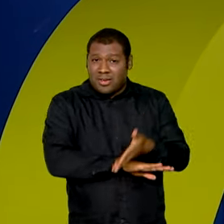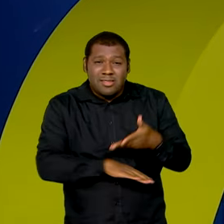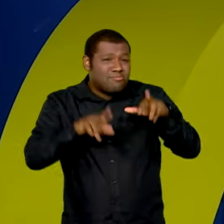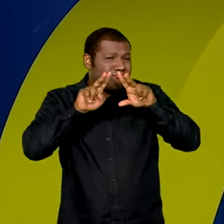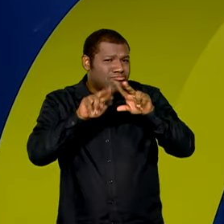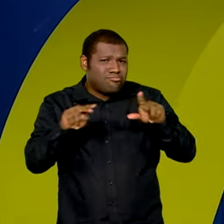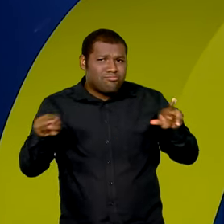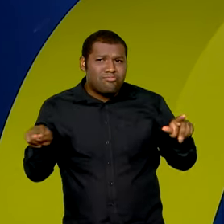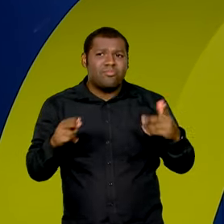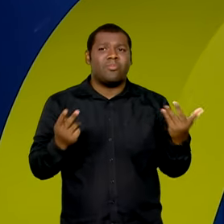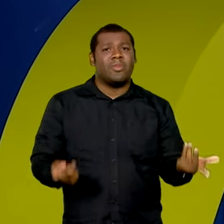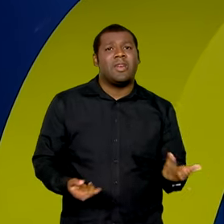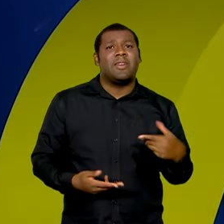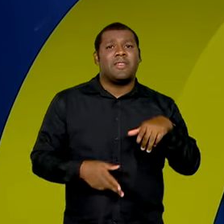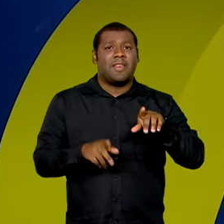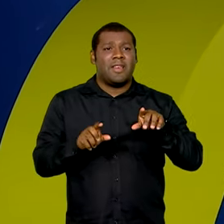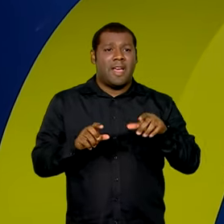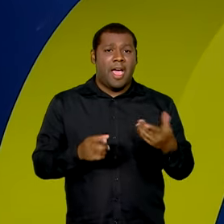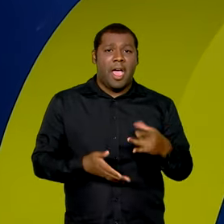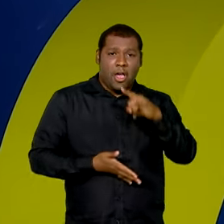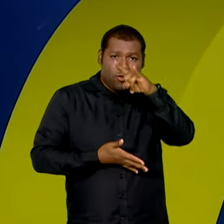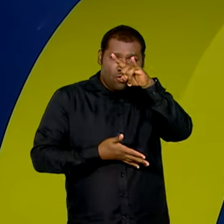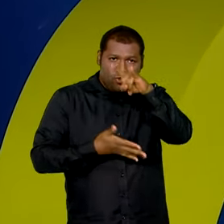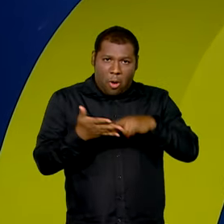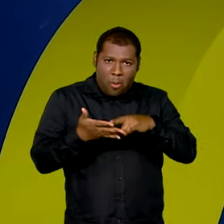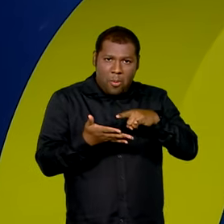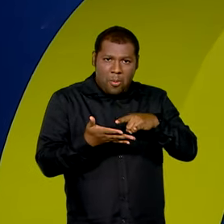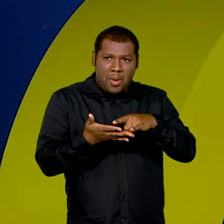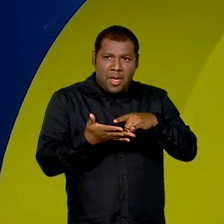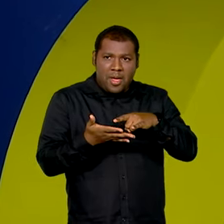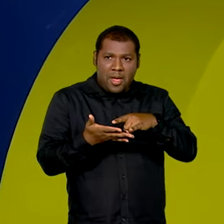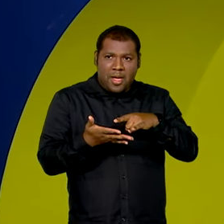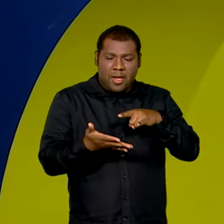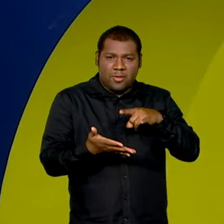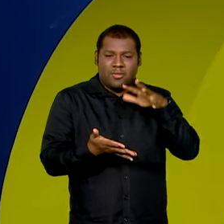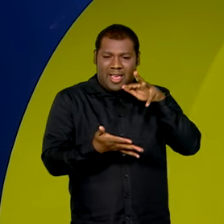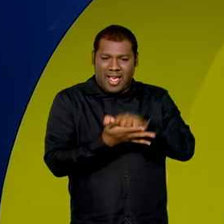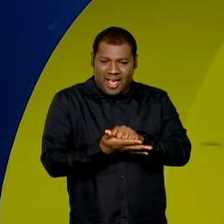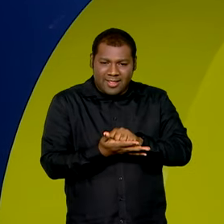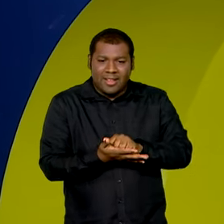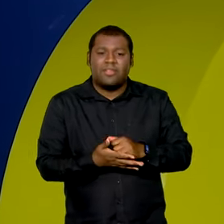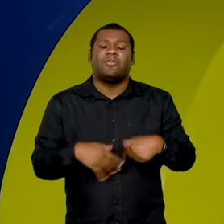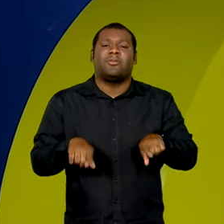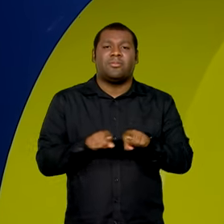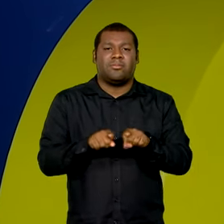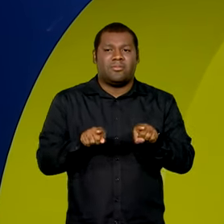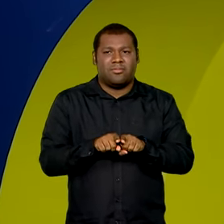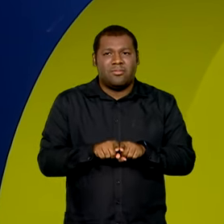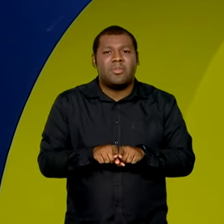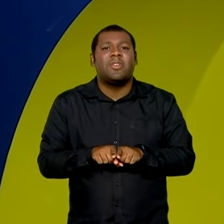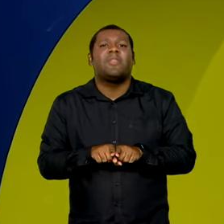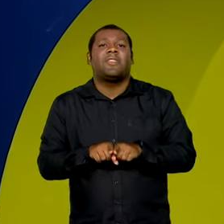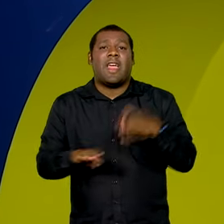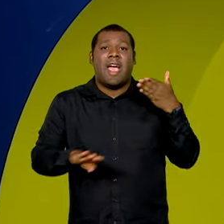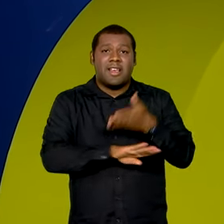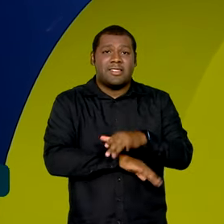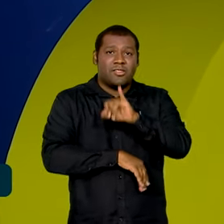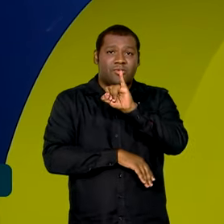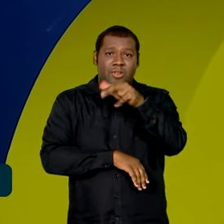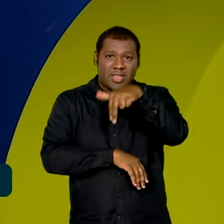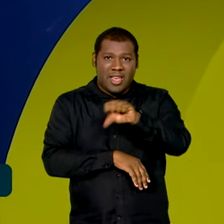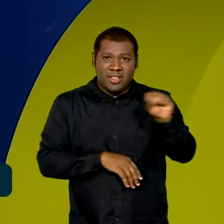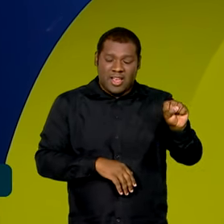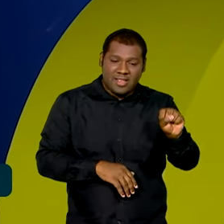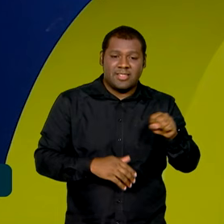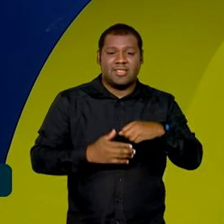desde a questão da assinatura de documentos eletrônicos, né, até o portal do INSS para ver minhas